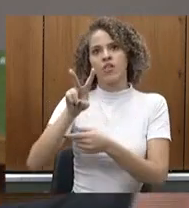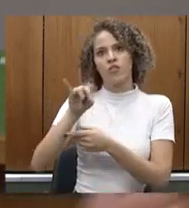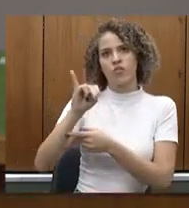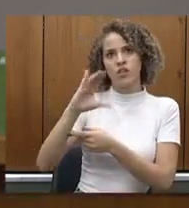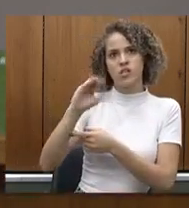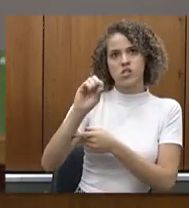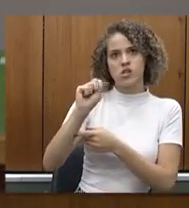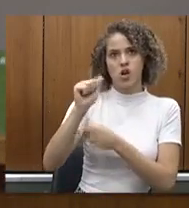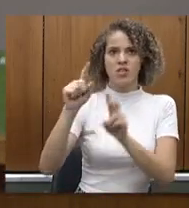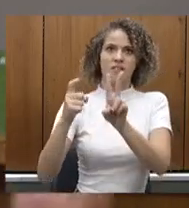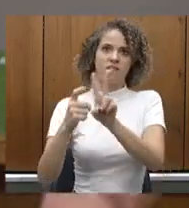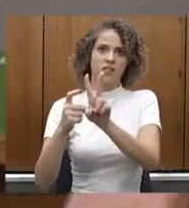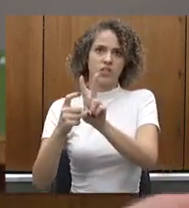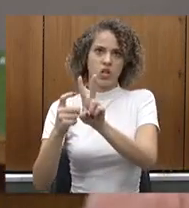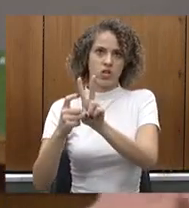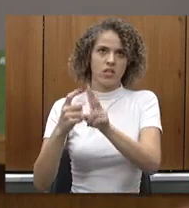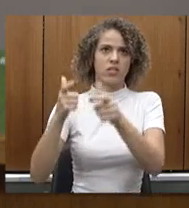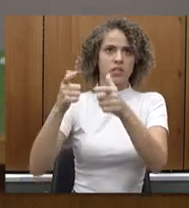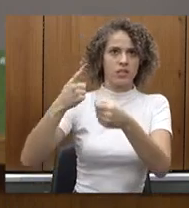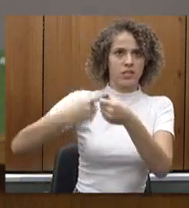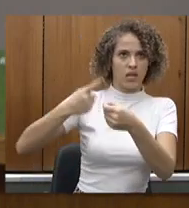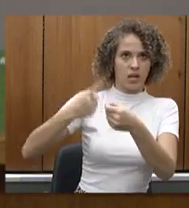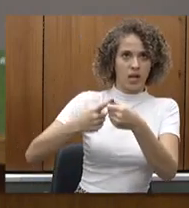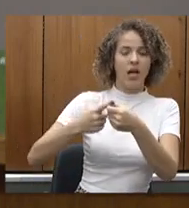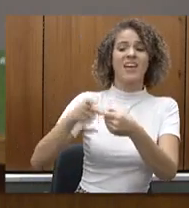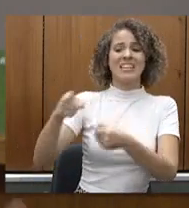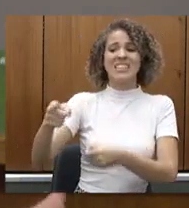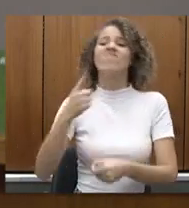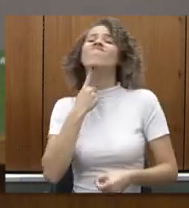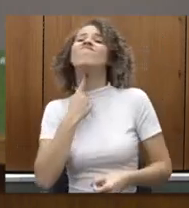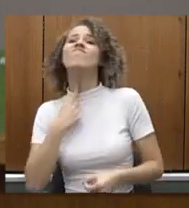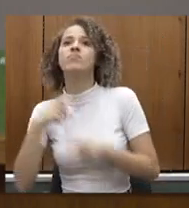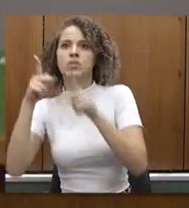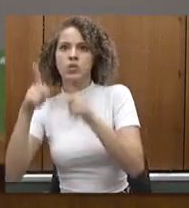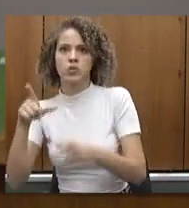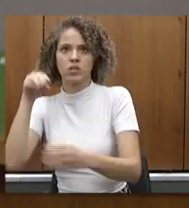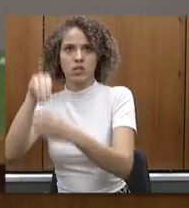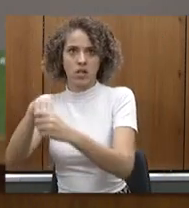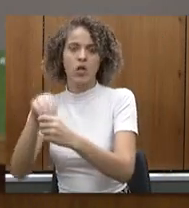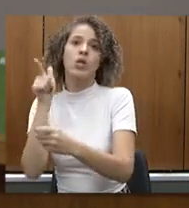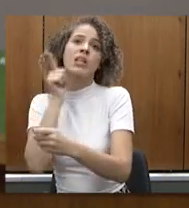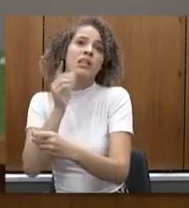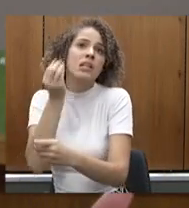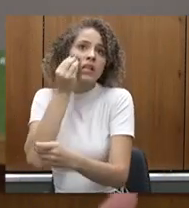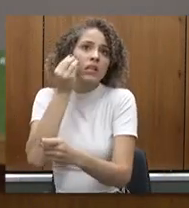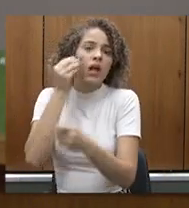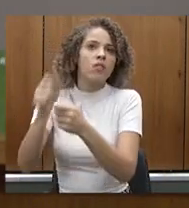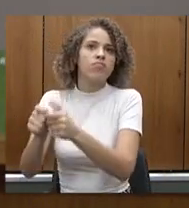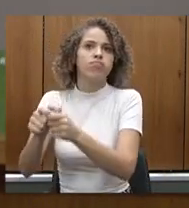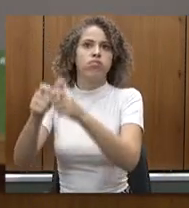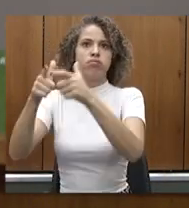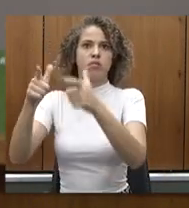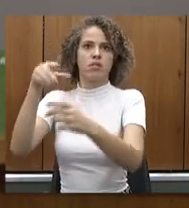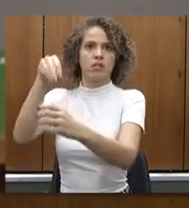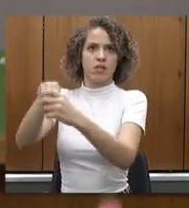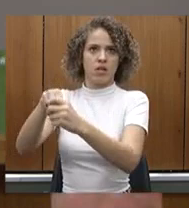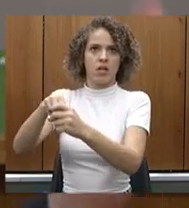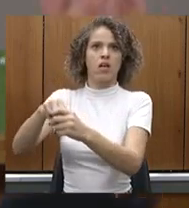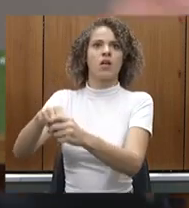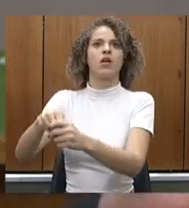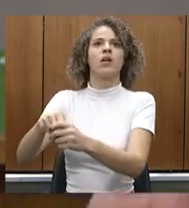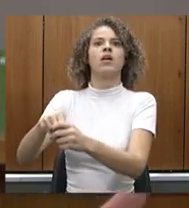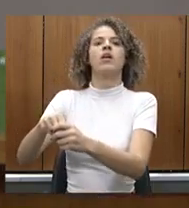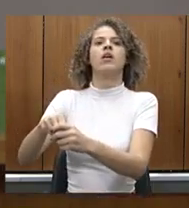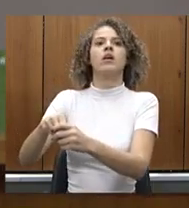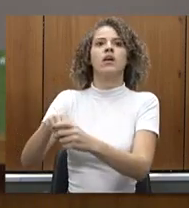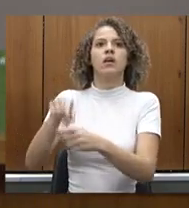cresça sim depende muito da vontade dos municípios para que a gente consiga ampliar essa coleta que está sendo eu